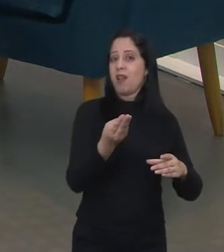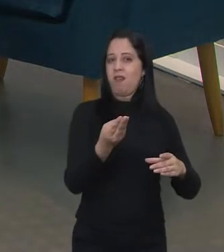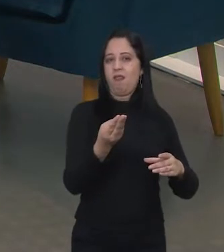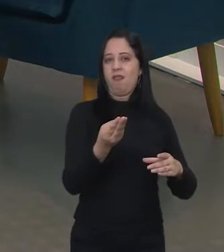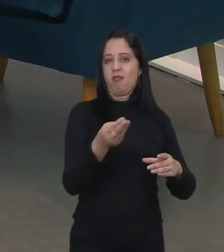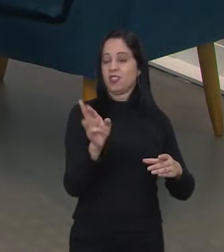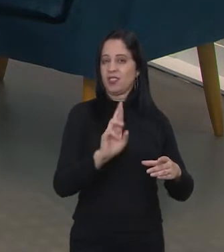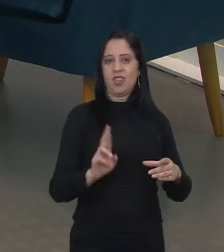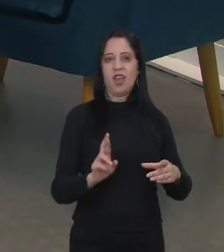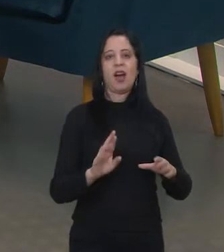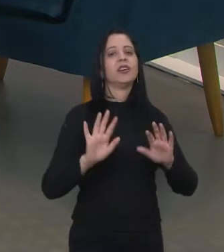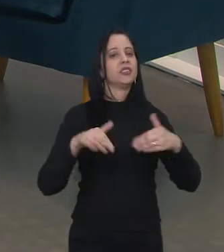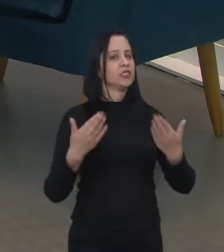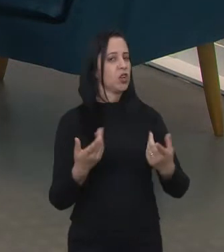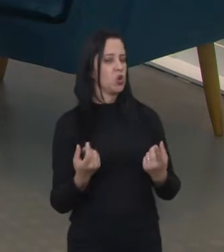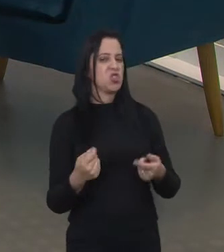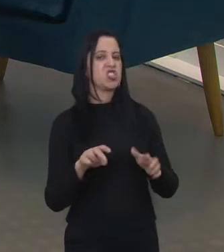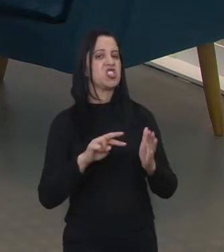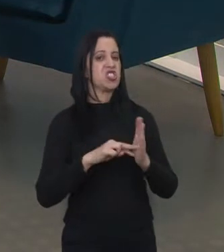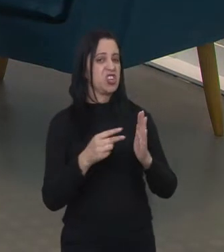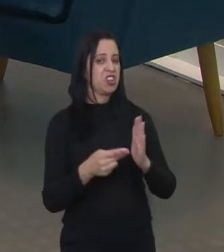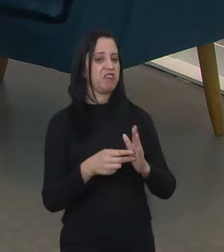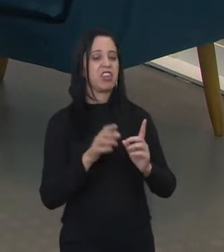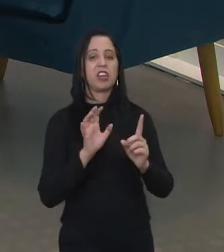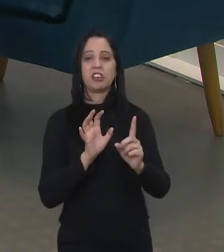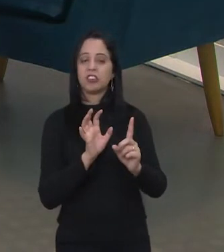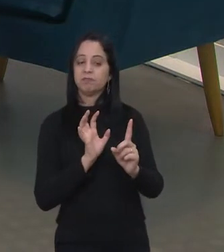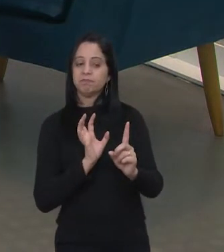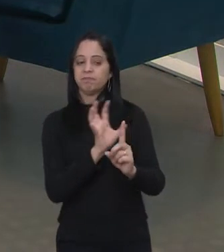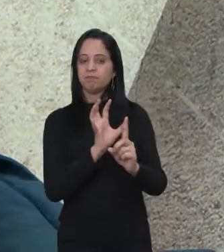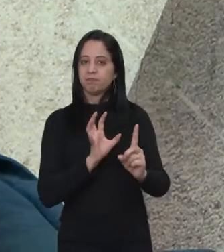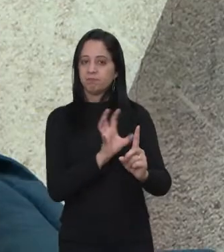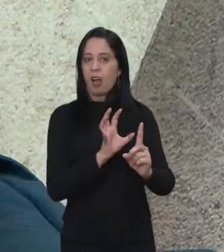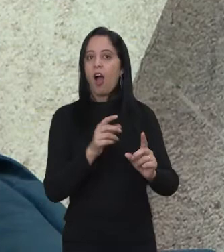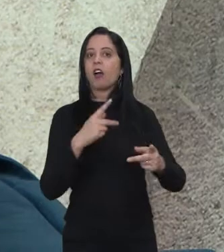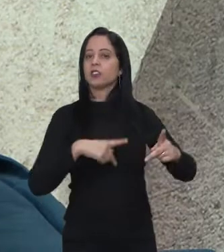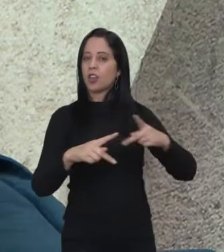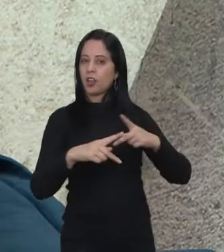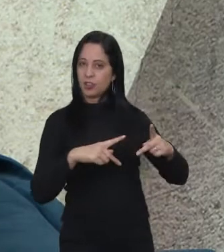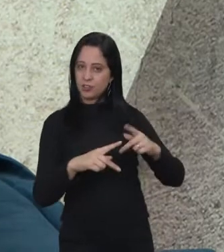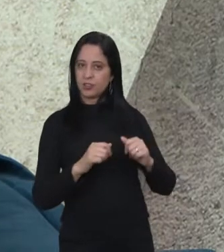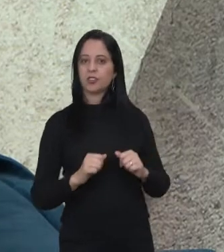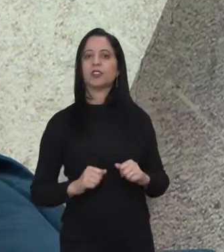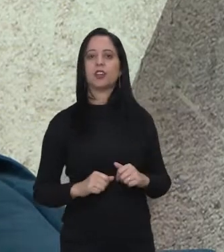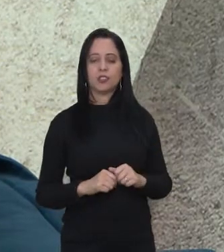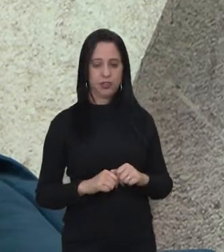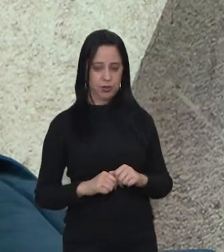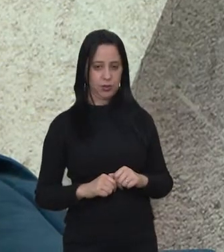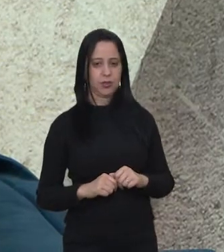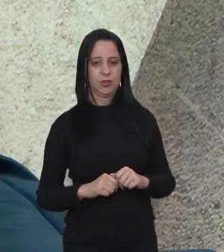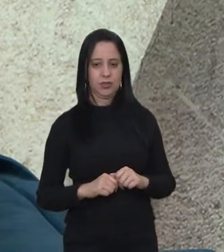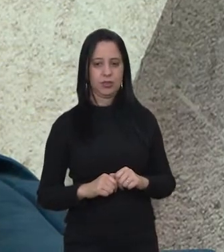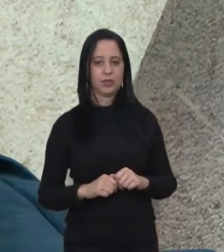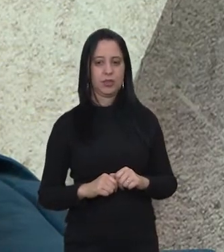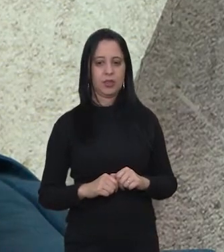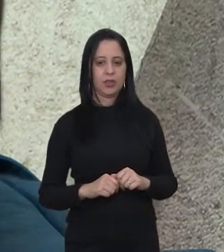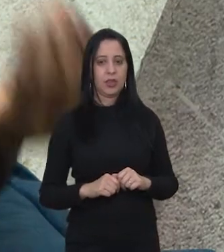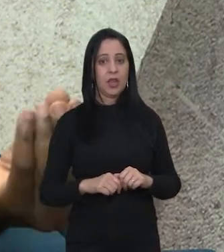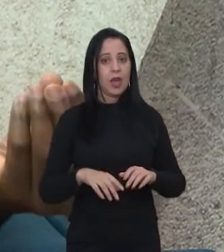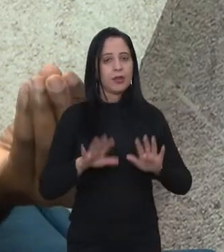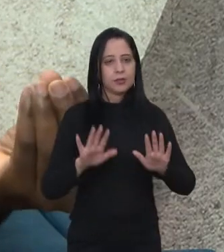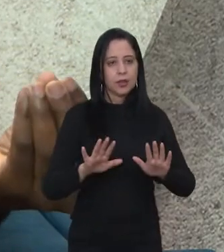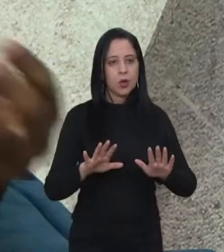bom impacto na economia, Tanto na geração de emprego, geração de oportunidades. E aí, vale salientar, né?